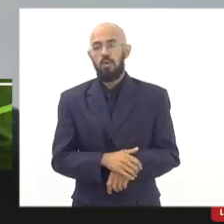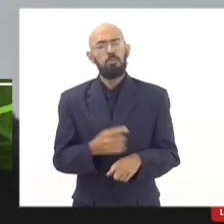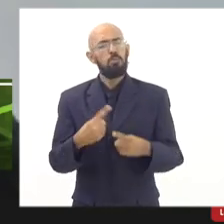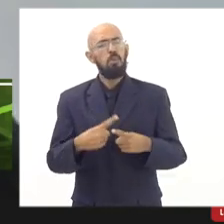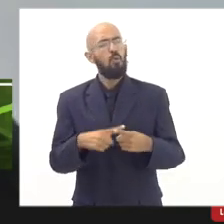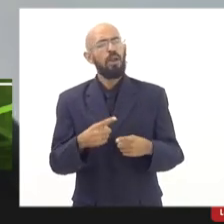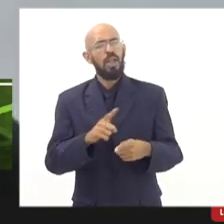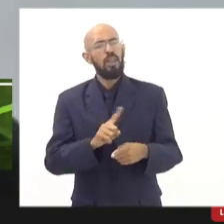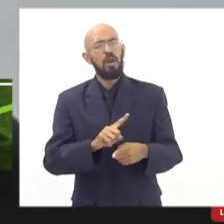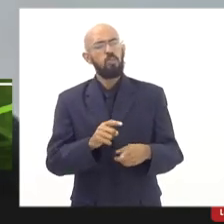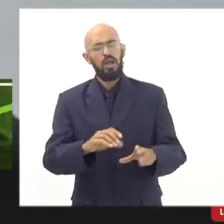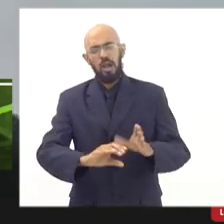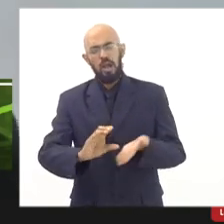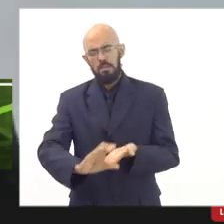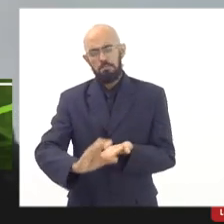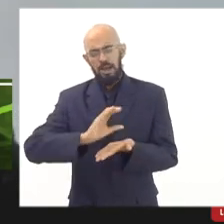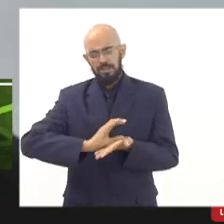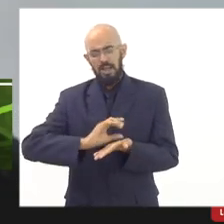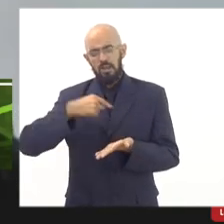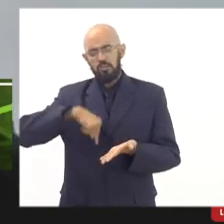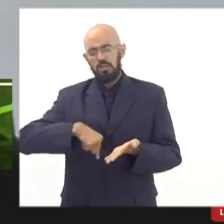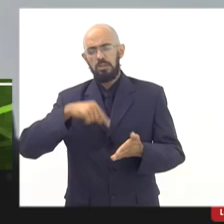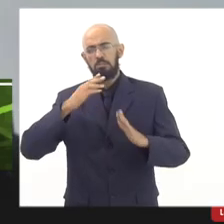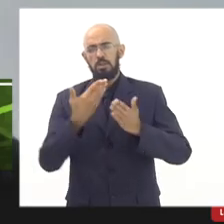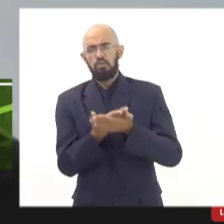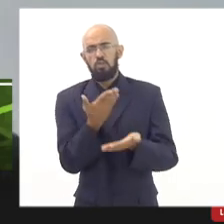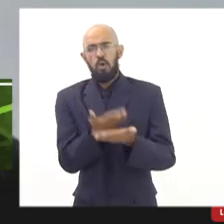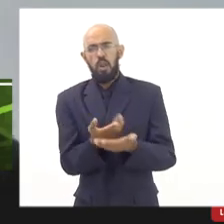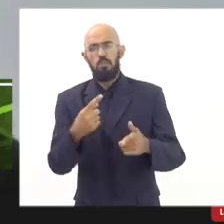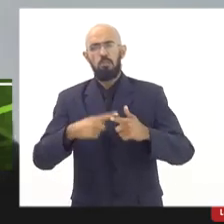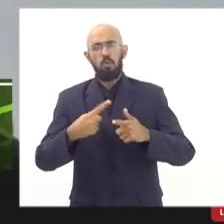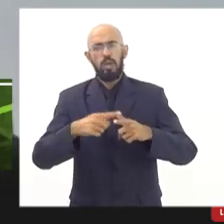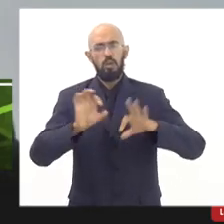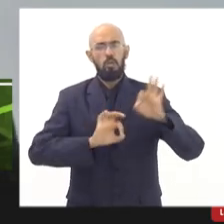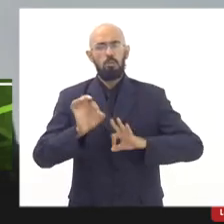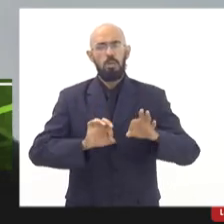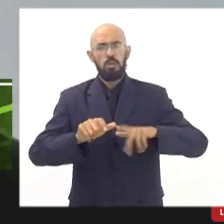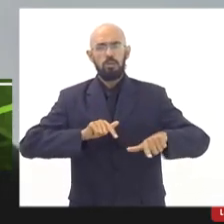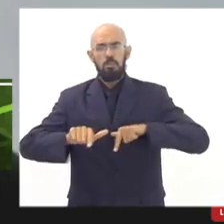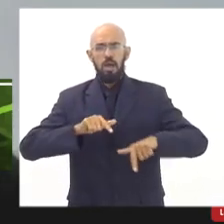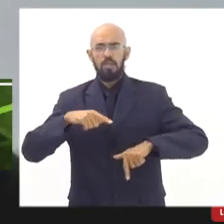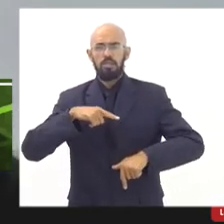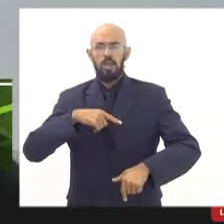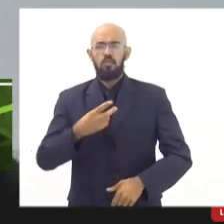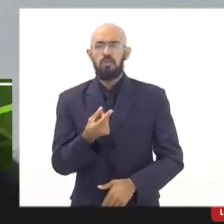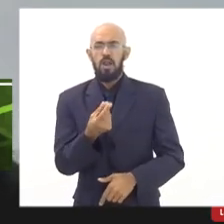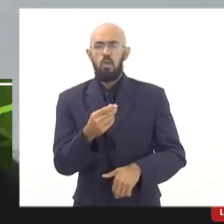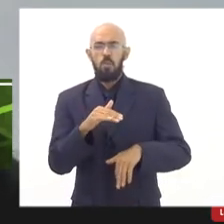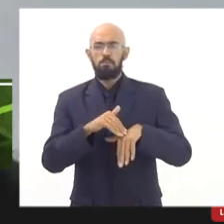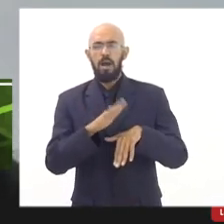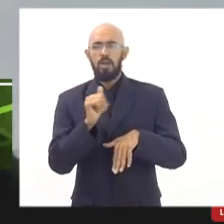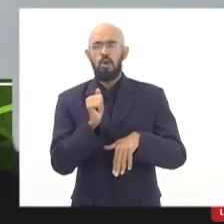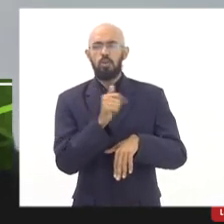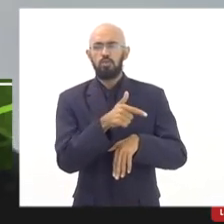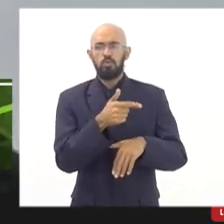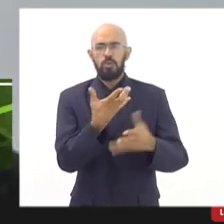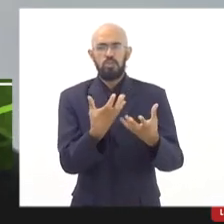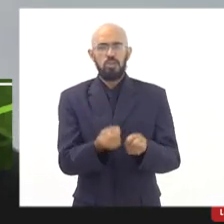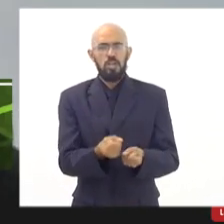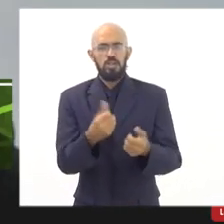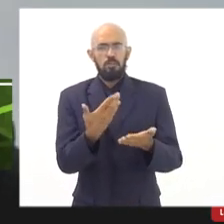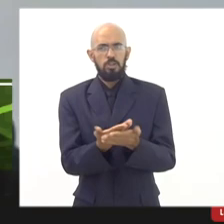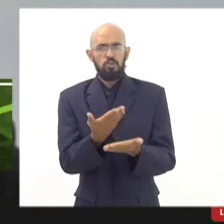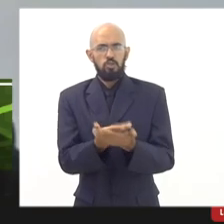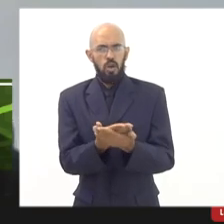efetivamente não é repassado? Por que no plano de trabalho existe um valor maior do que o que efetivamente as escolas recebem? E a nossa